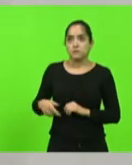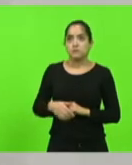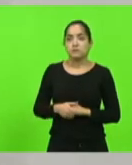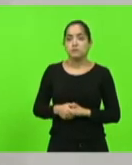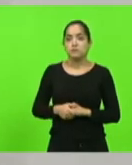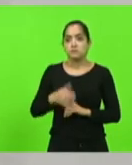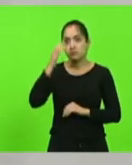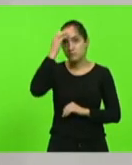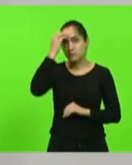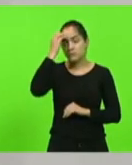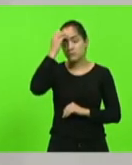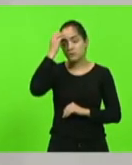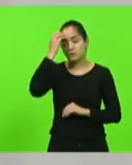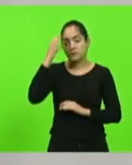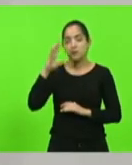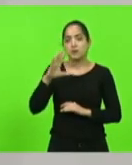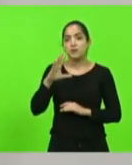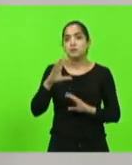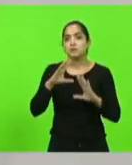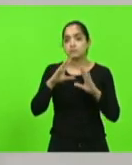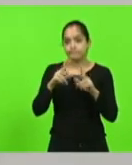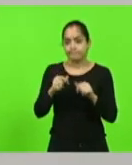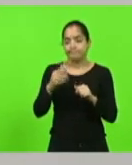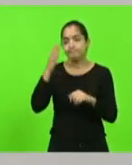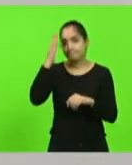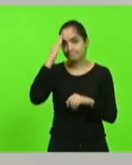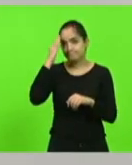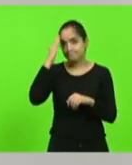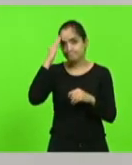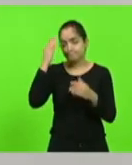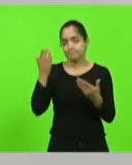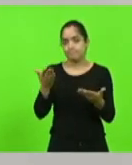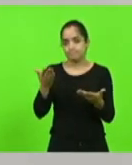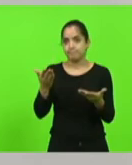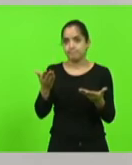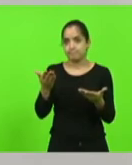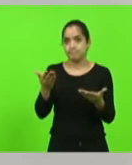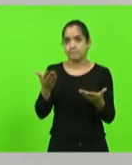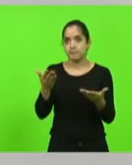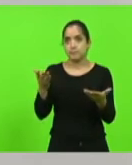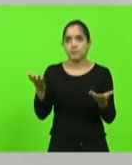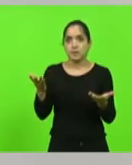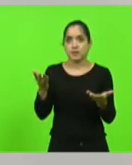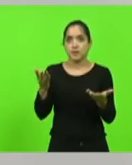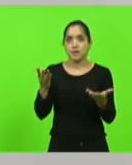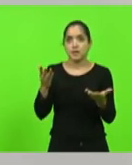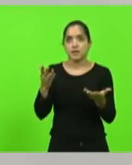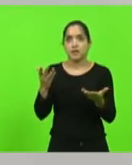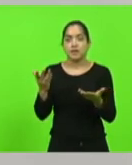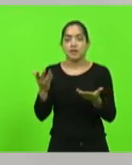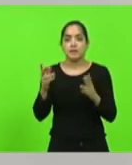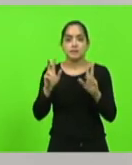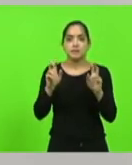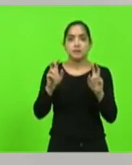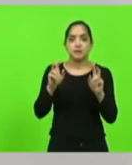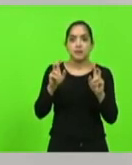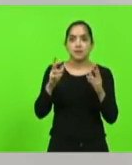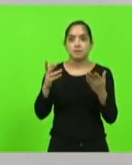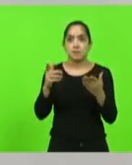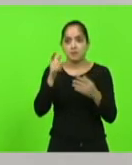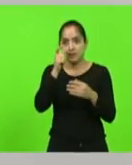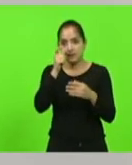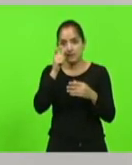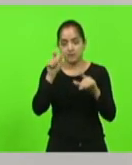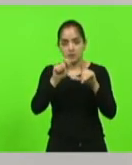todos sabem, na verdade, nos bastidores, e essa fala é para quem assiste a TV